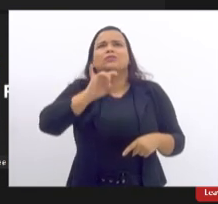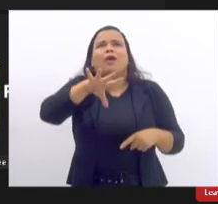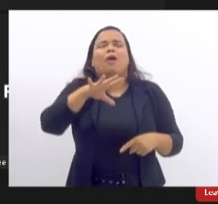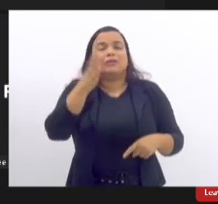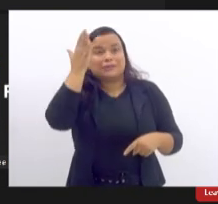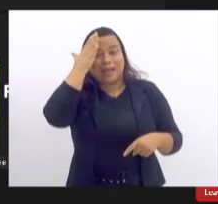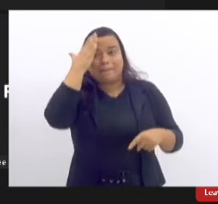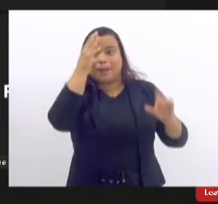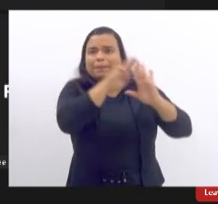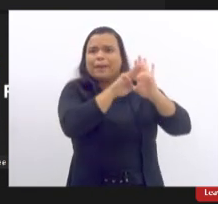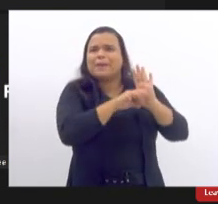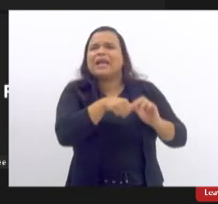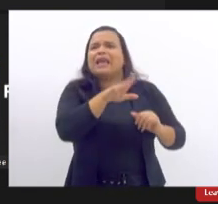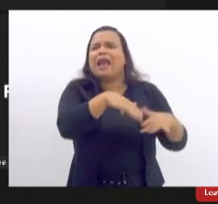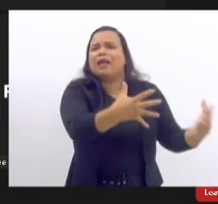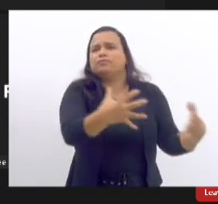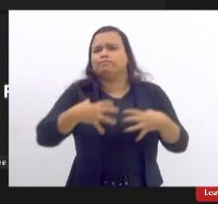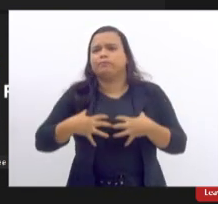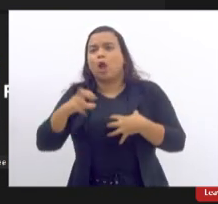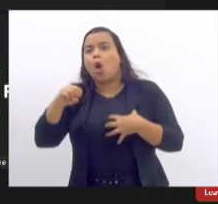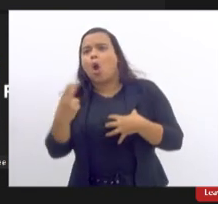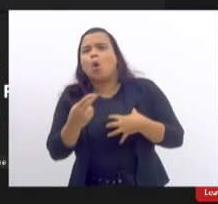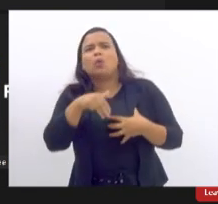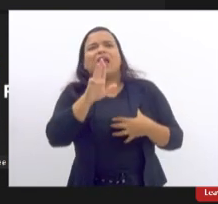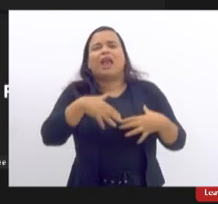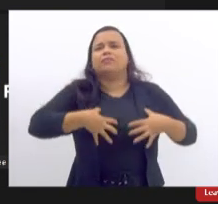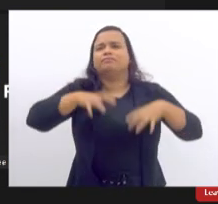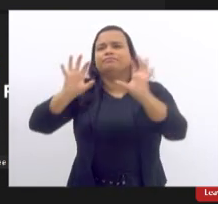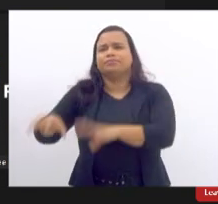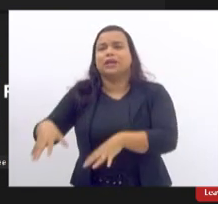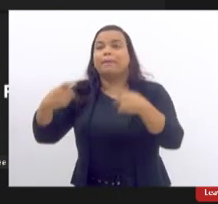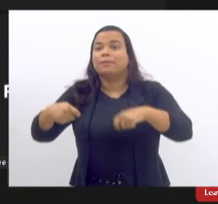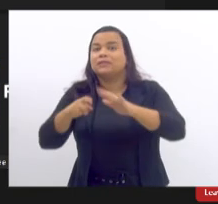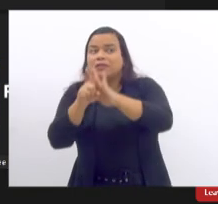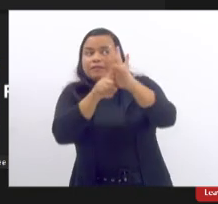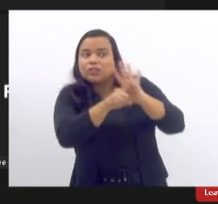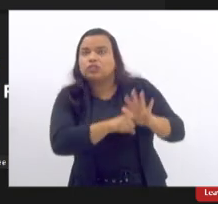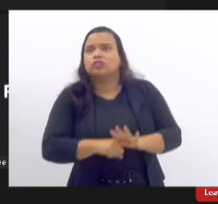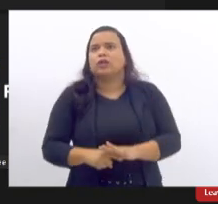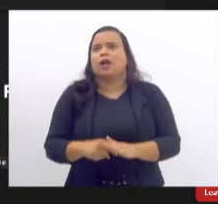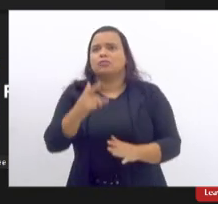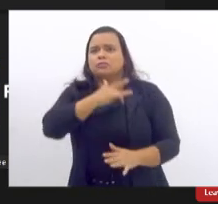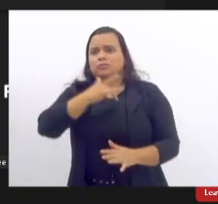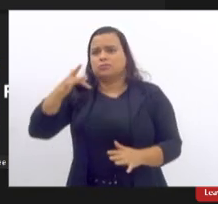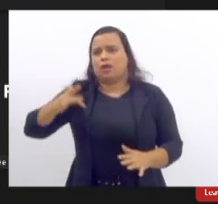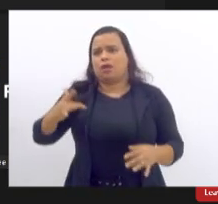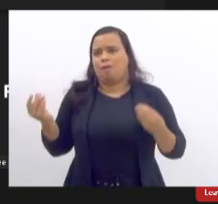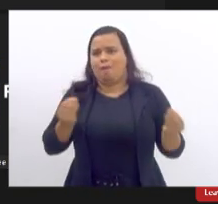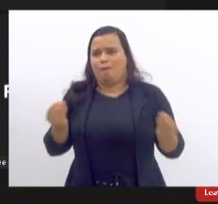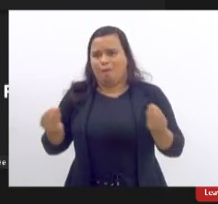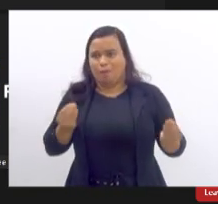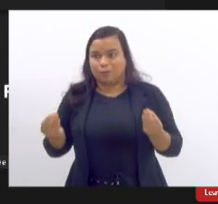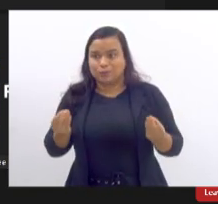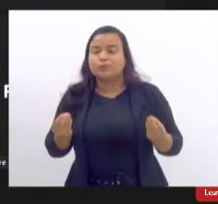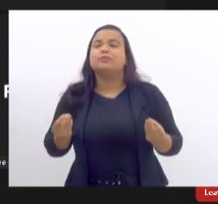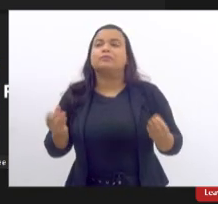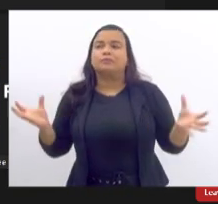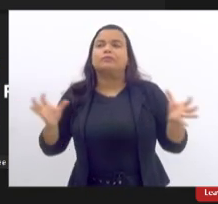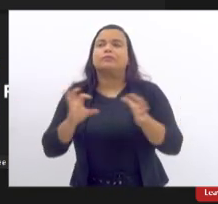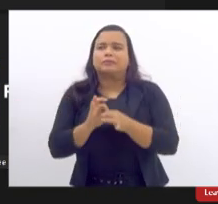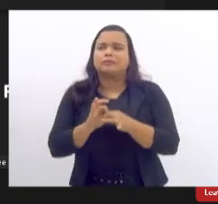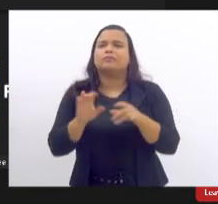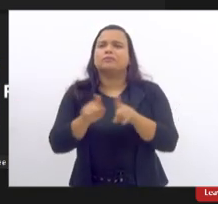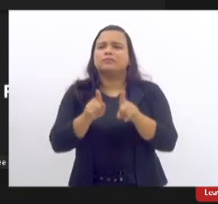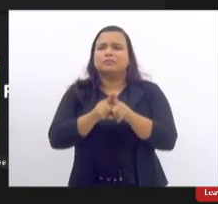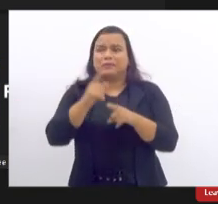colocou implante ou quem fez o implante tem que se fazer uma investigação clínica associada e tem que